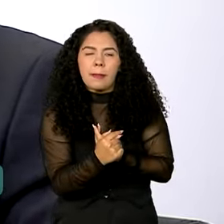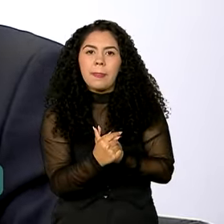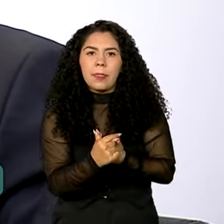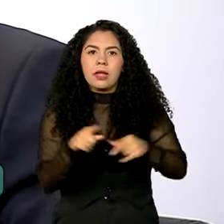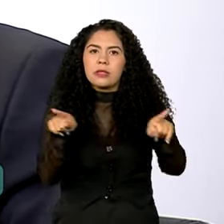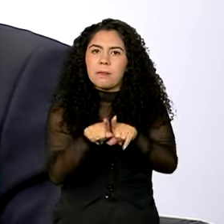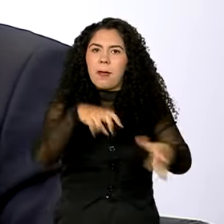os infratores.